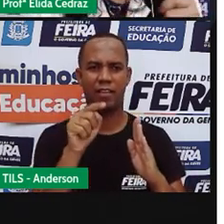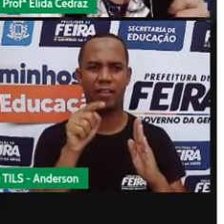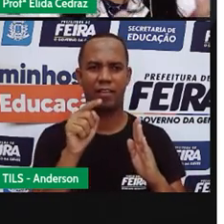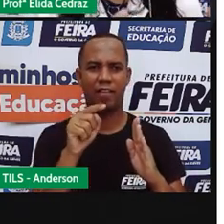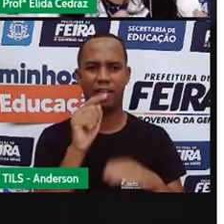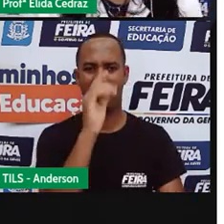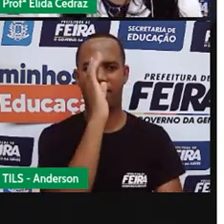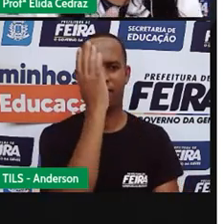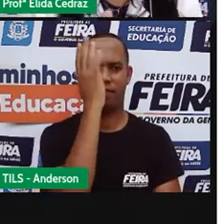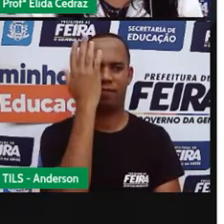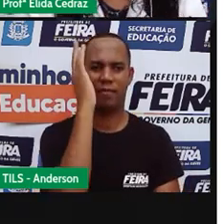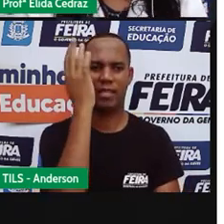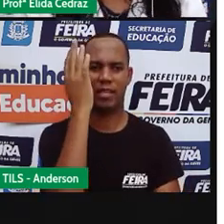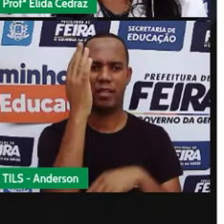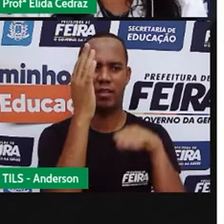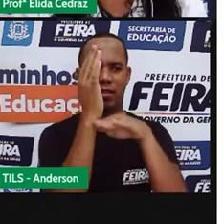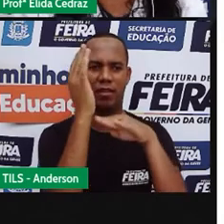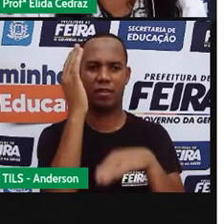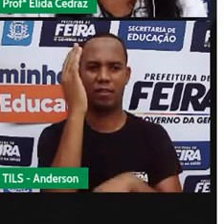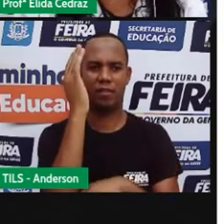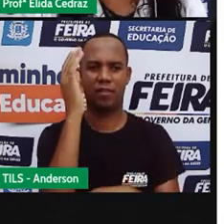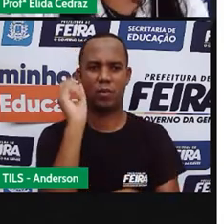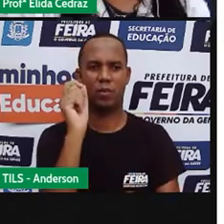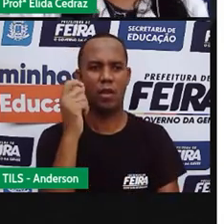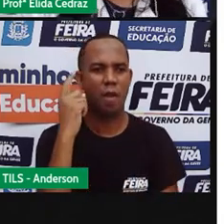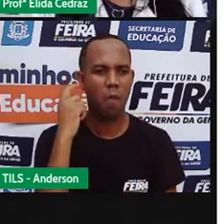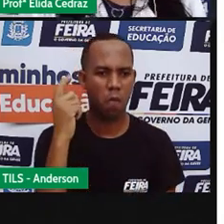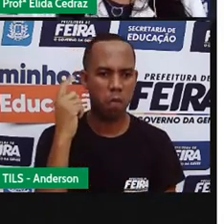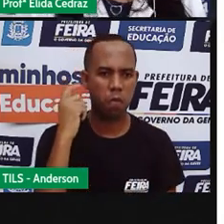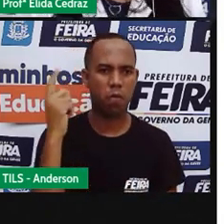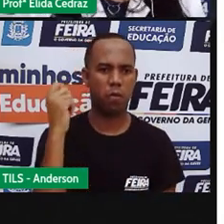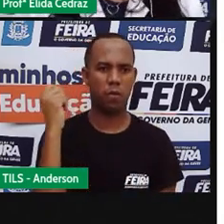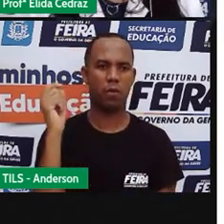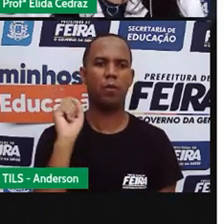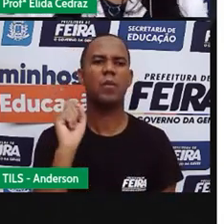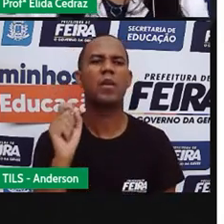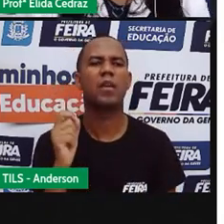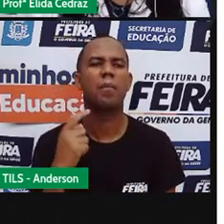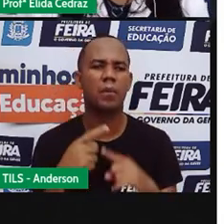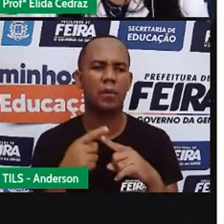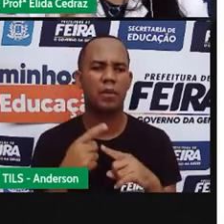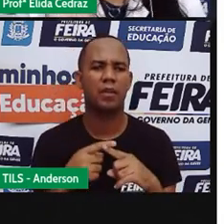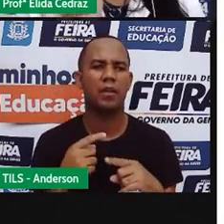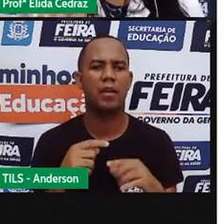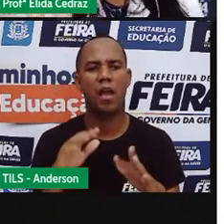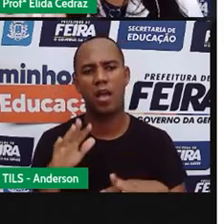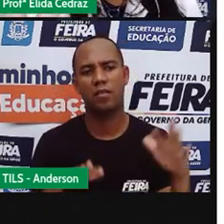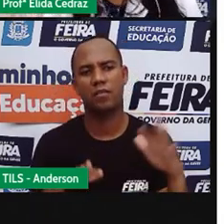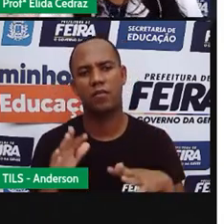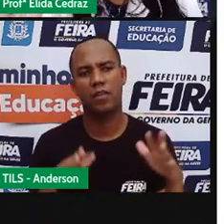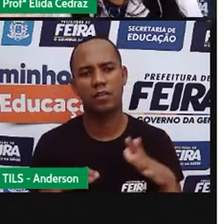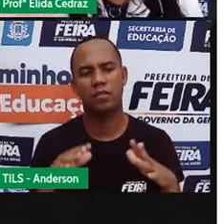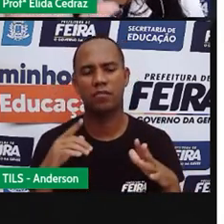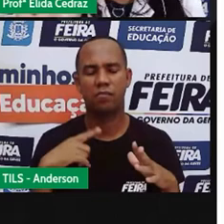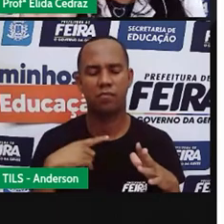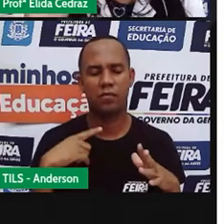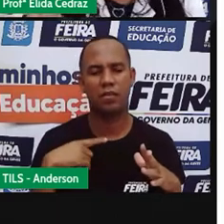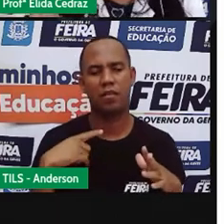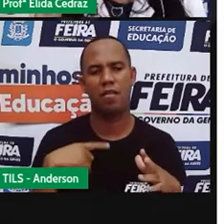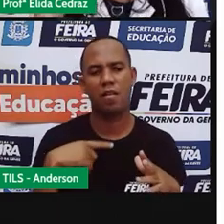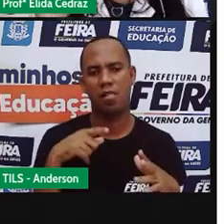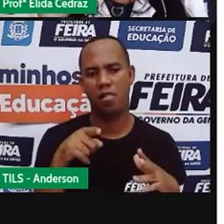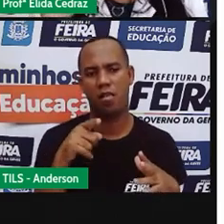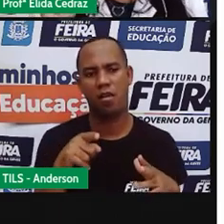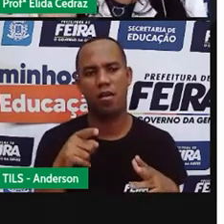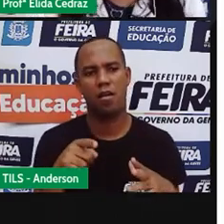As vezes a madeira faz um barulho. Por quê? Porque ela ou está expandindo ou ela